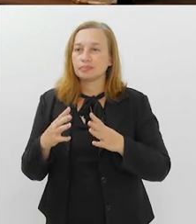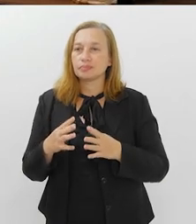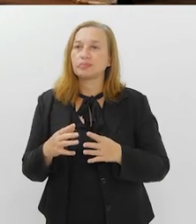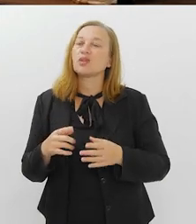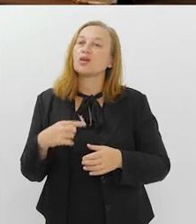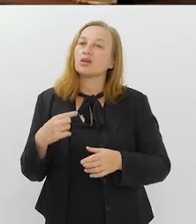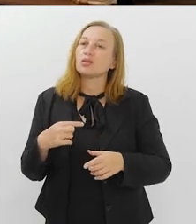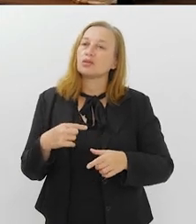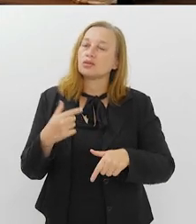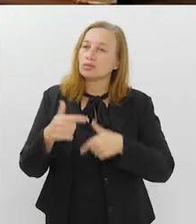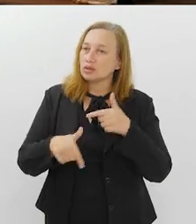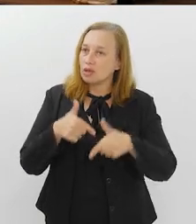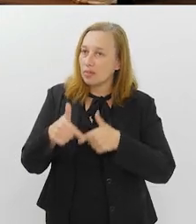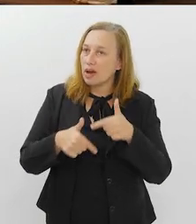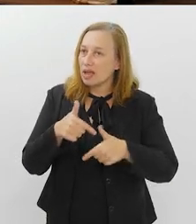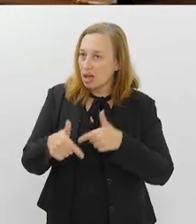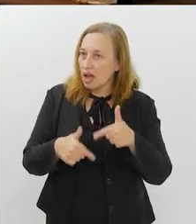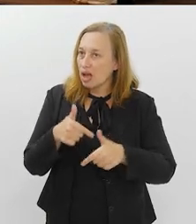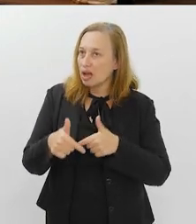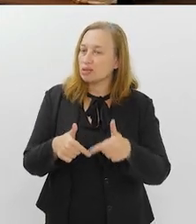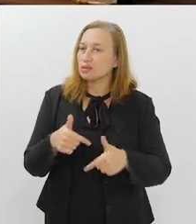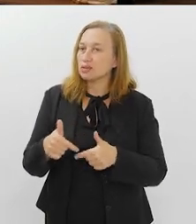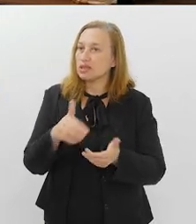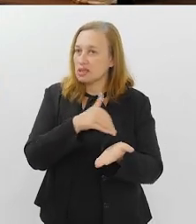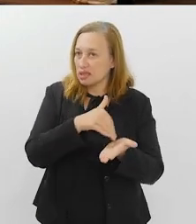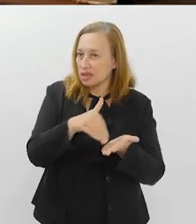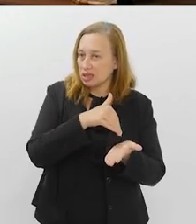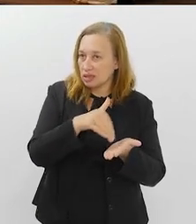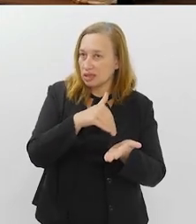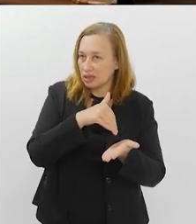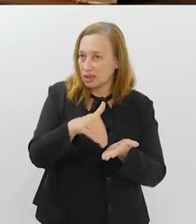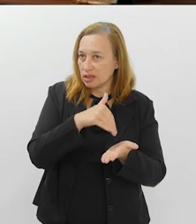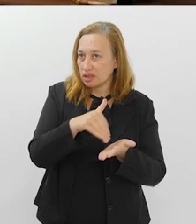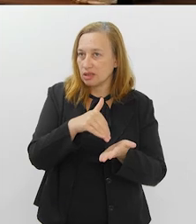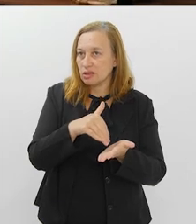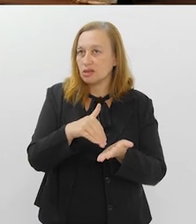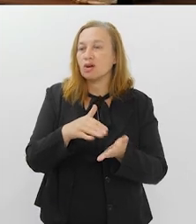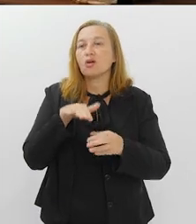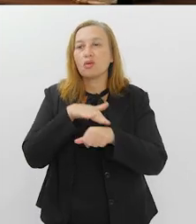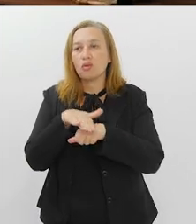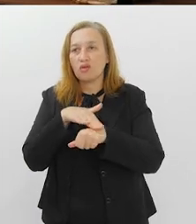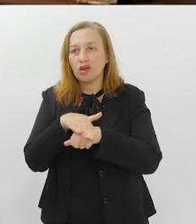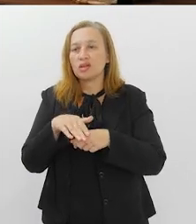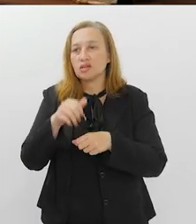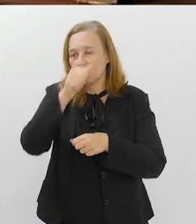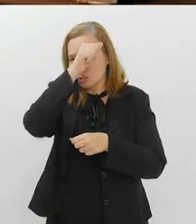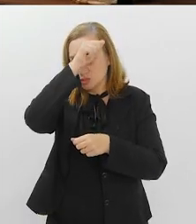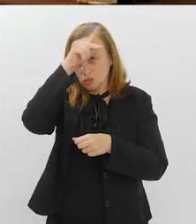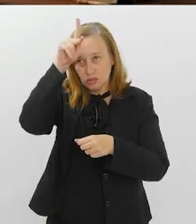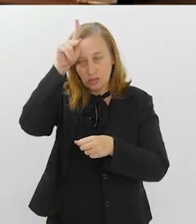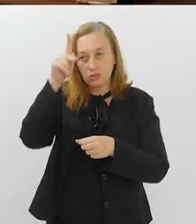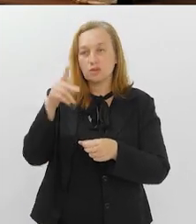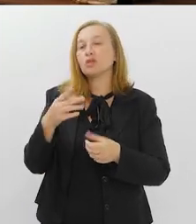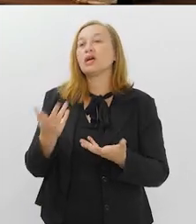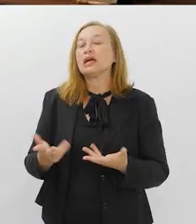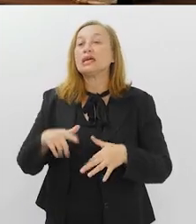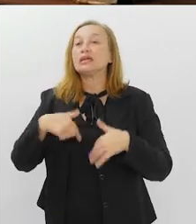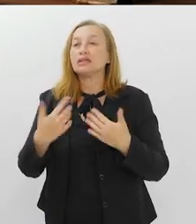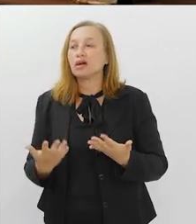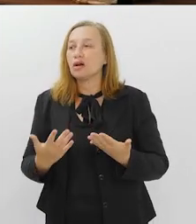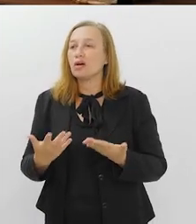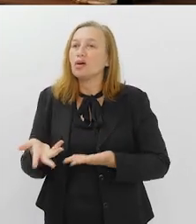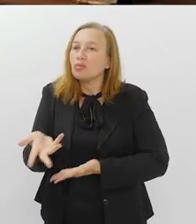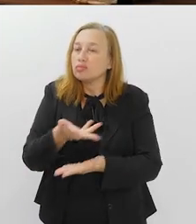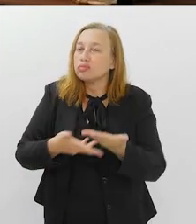Atenção Primária tem trabalhado muito isso, nessa conversa com os municípios, então eu acho que é um